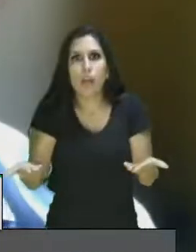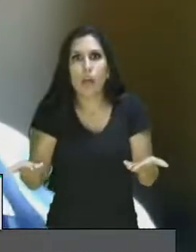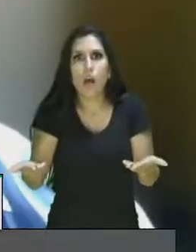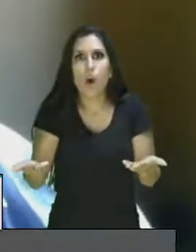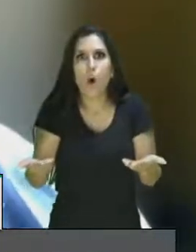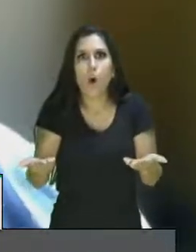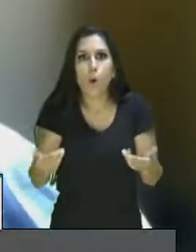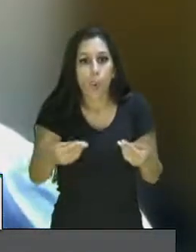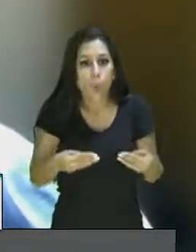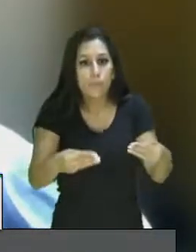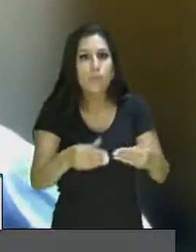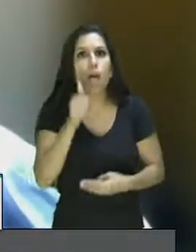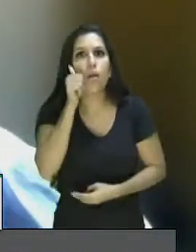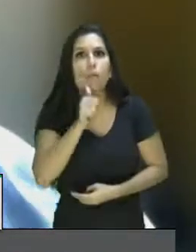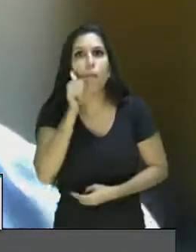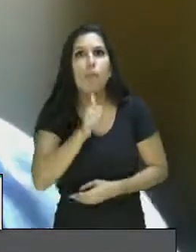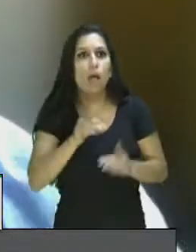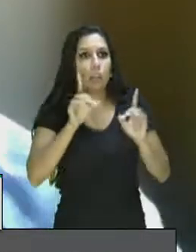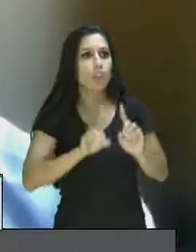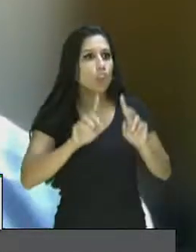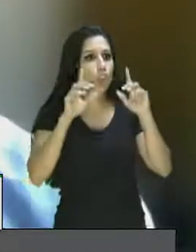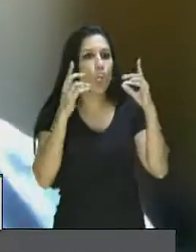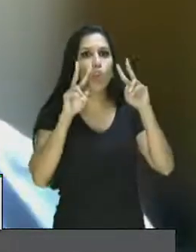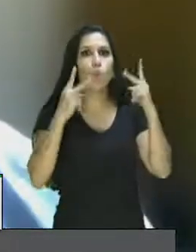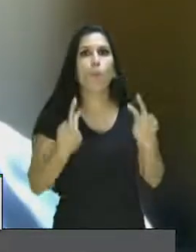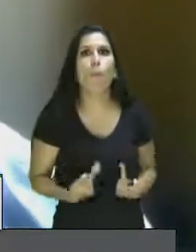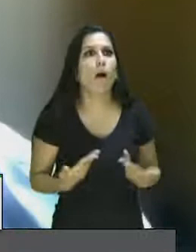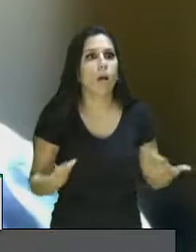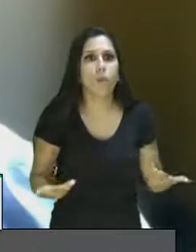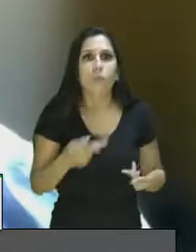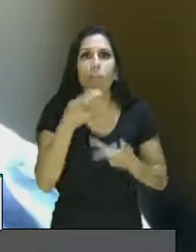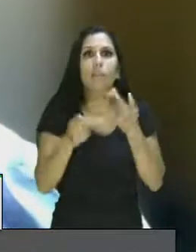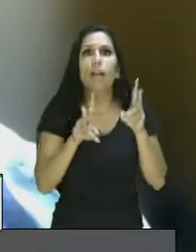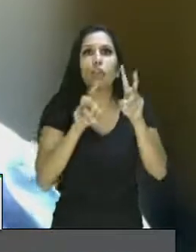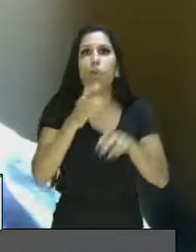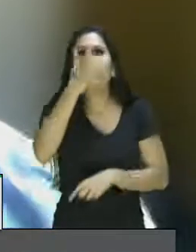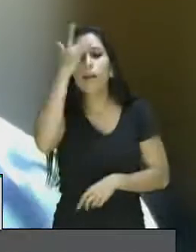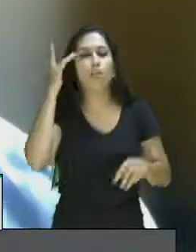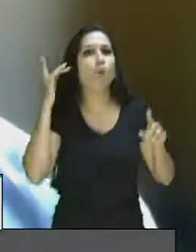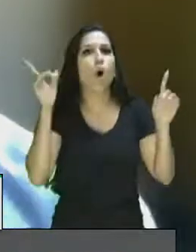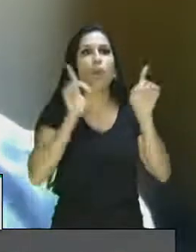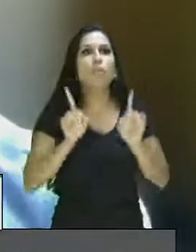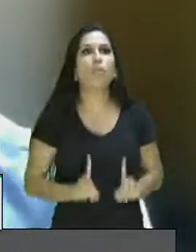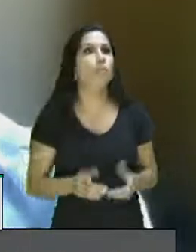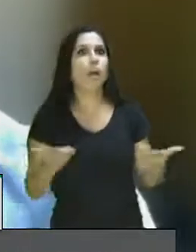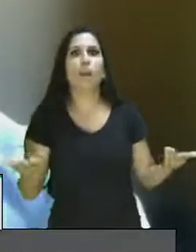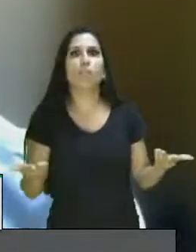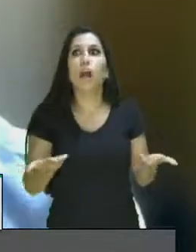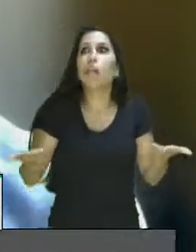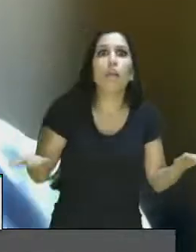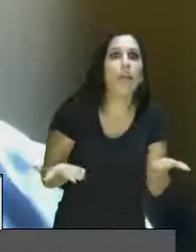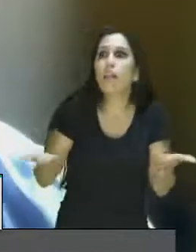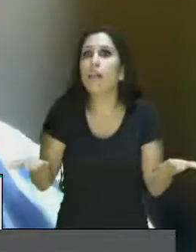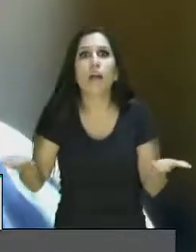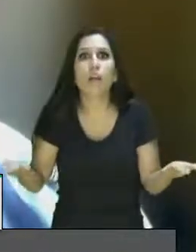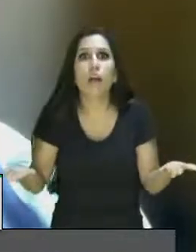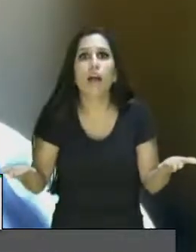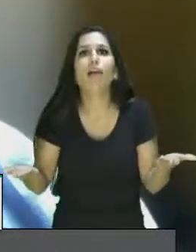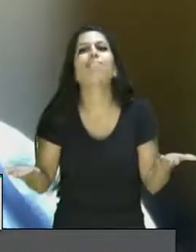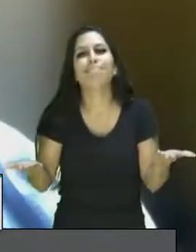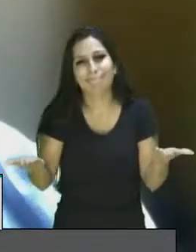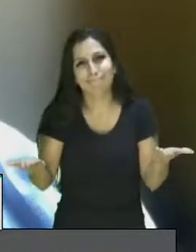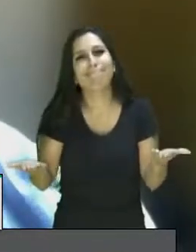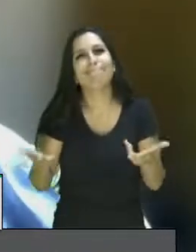Mulher dos Direitos Humanos, que trata a questão da pessoa com deficiência, e isso demonstra o descaso desse governo